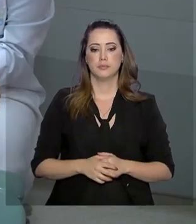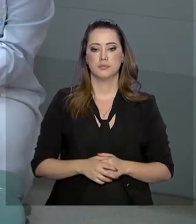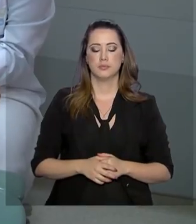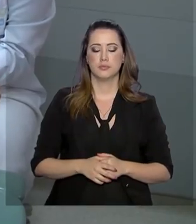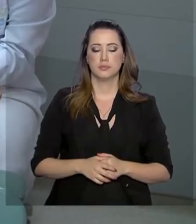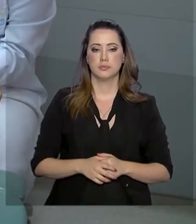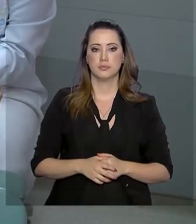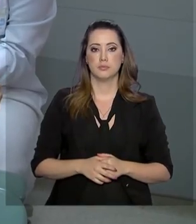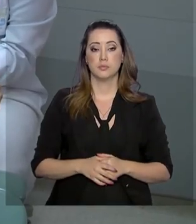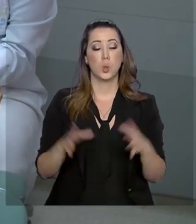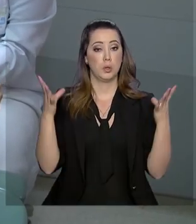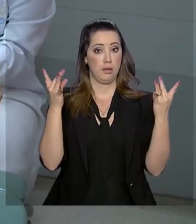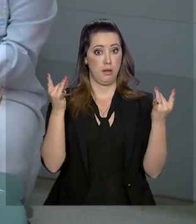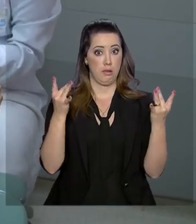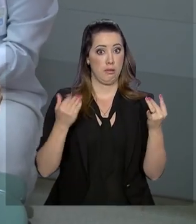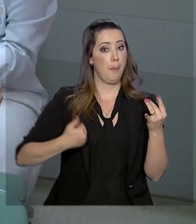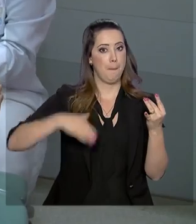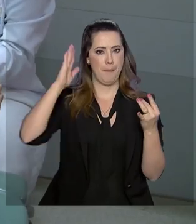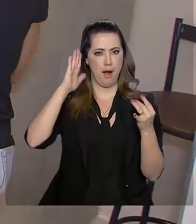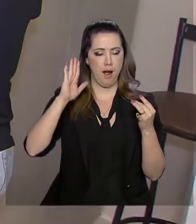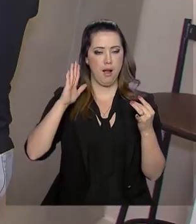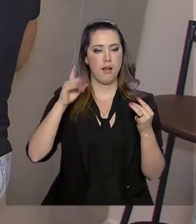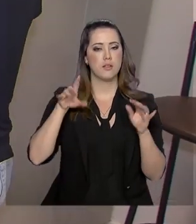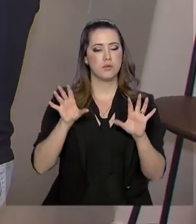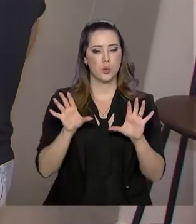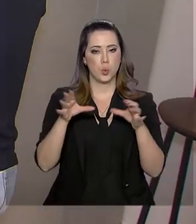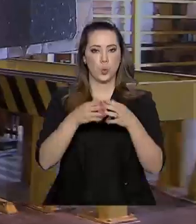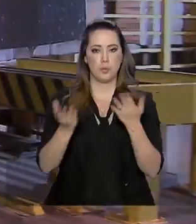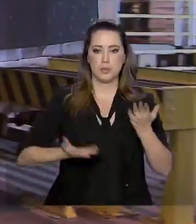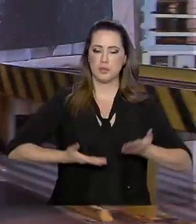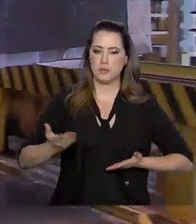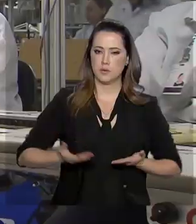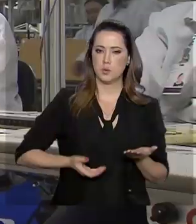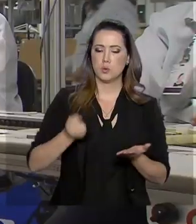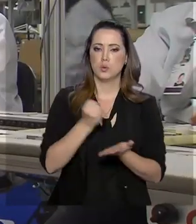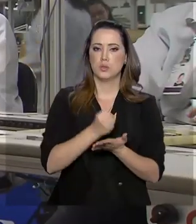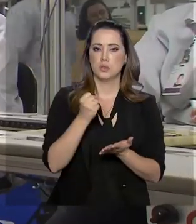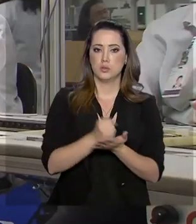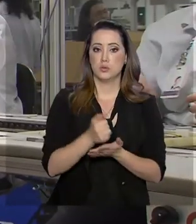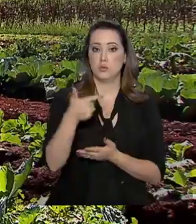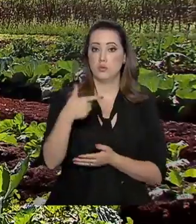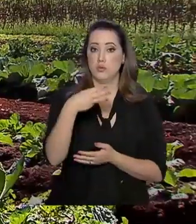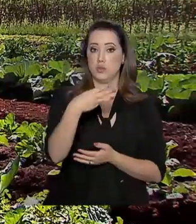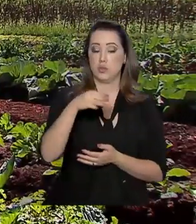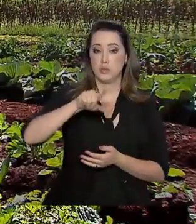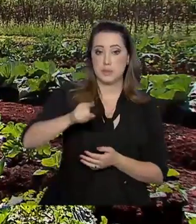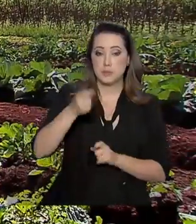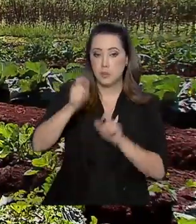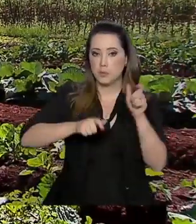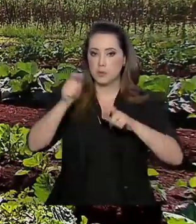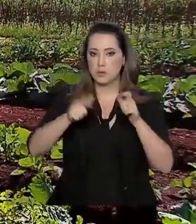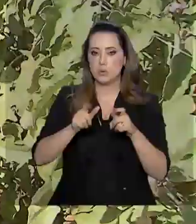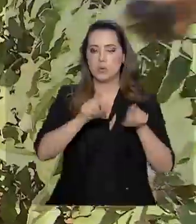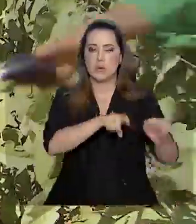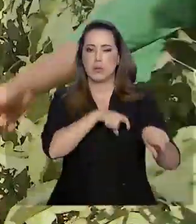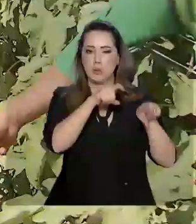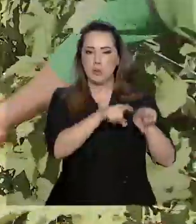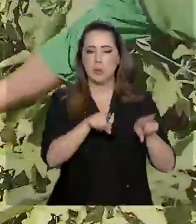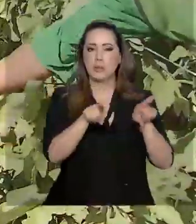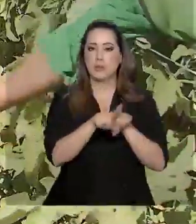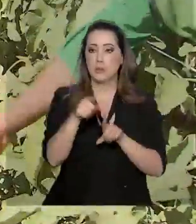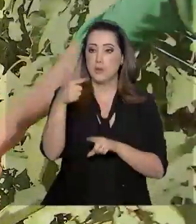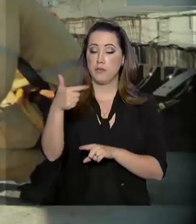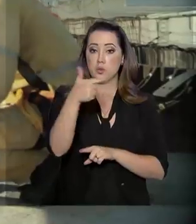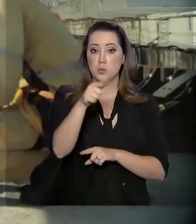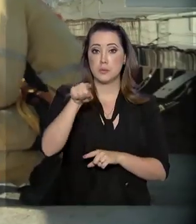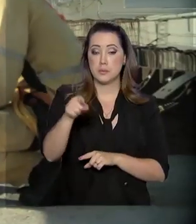O destaque foi o setor de serviços, que contratou 23 mil trabalhadores, seguido da agropecuária com 22 mil